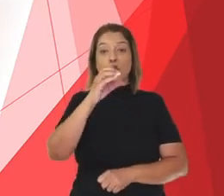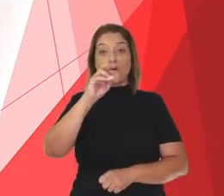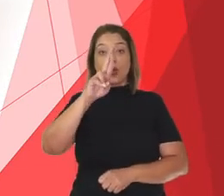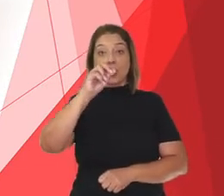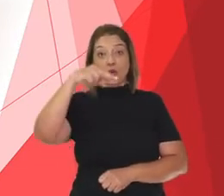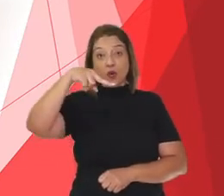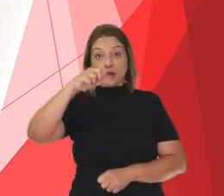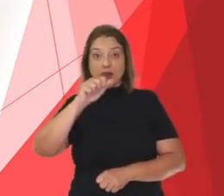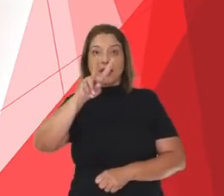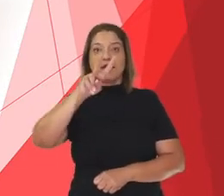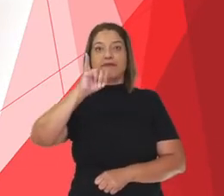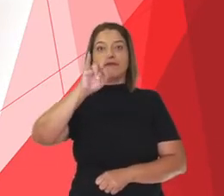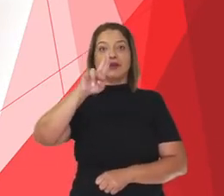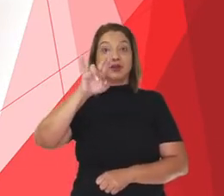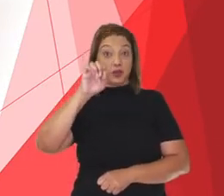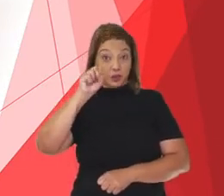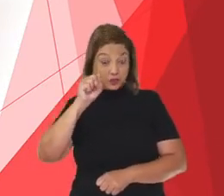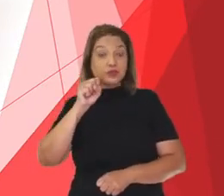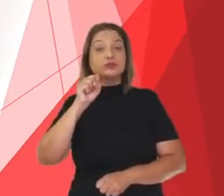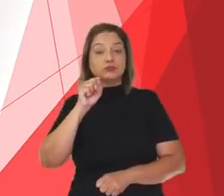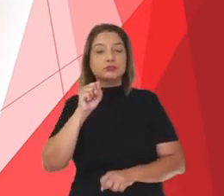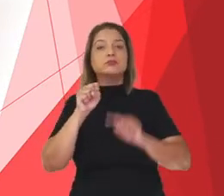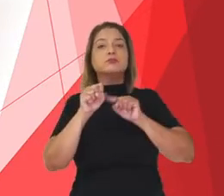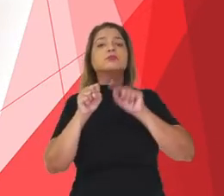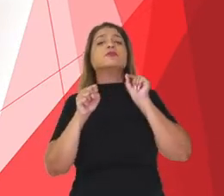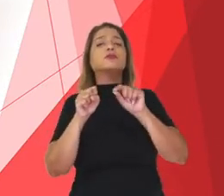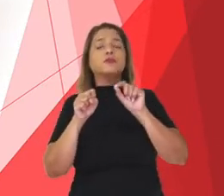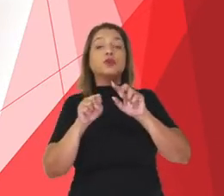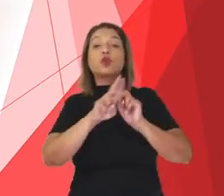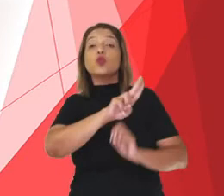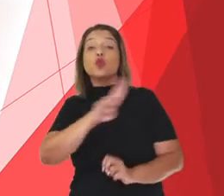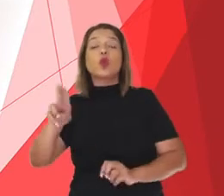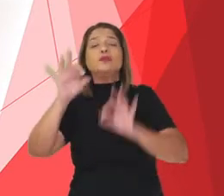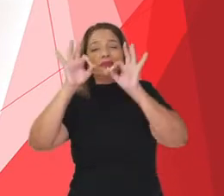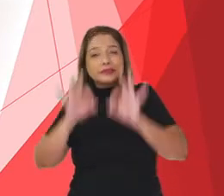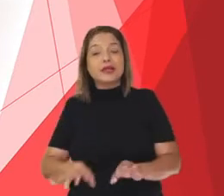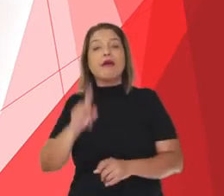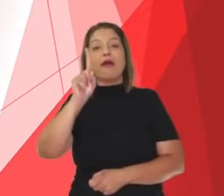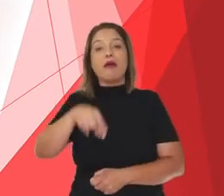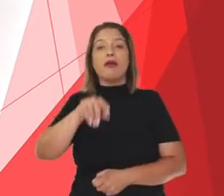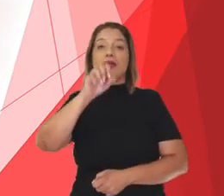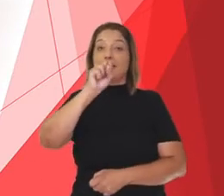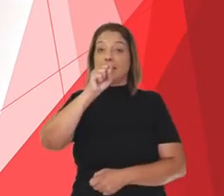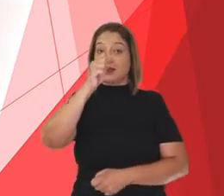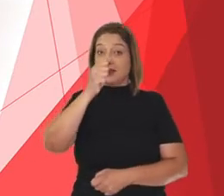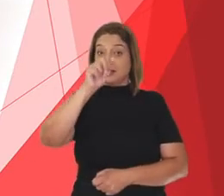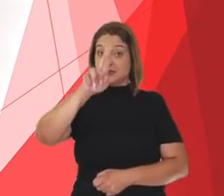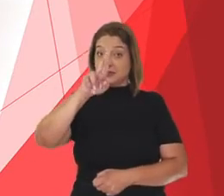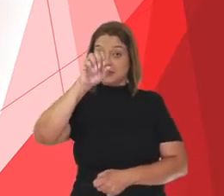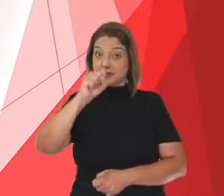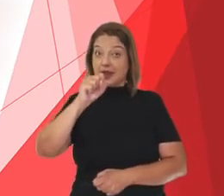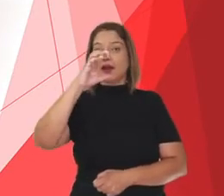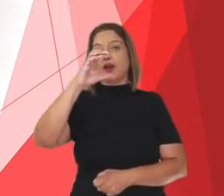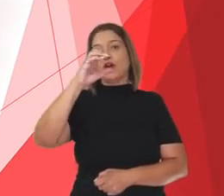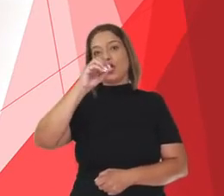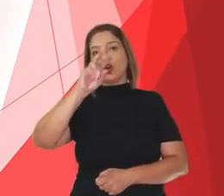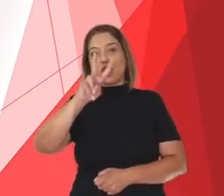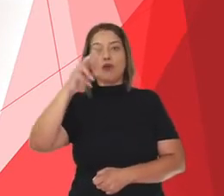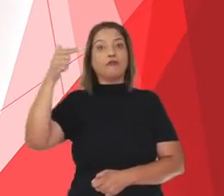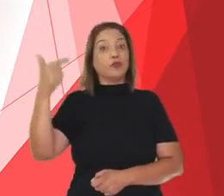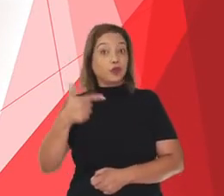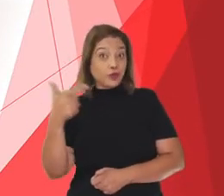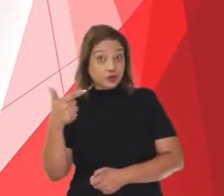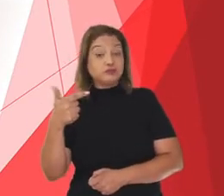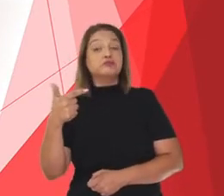O nome científico do coronavírus é SARS-CoV-2. Os principais